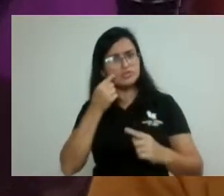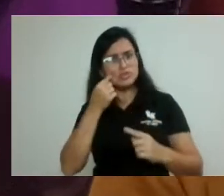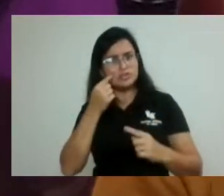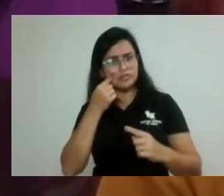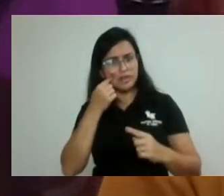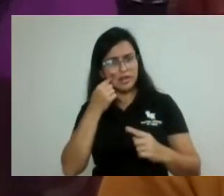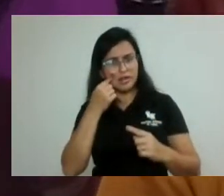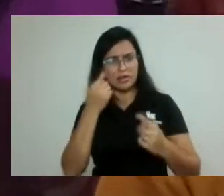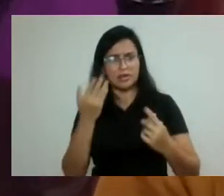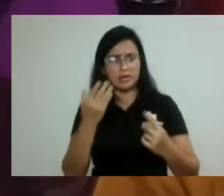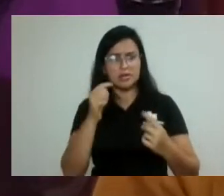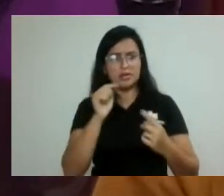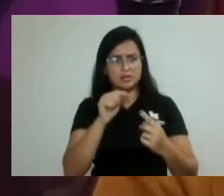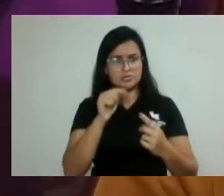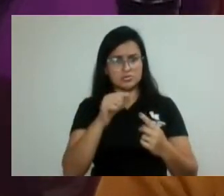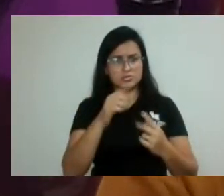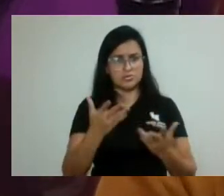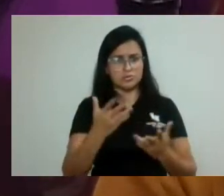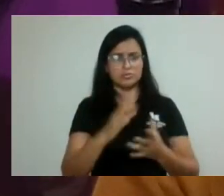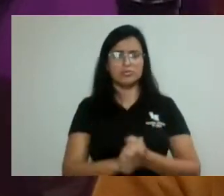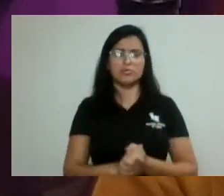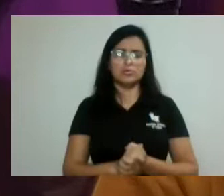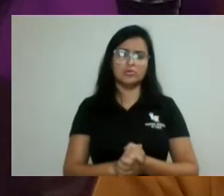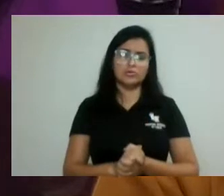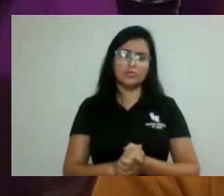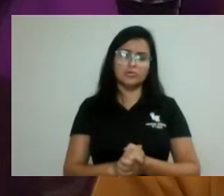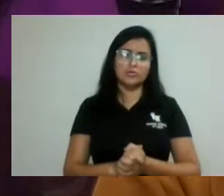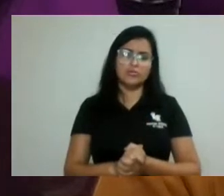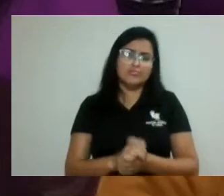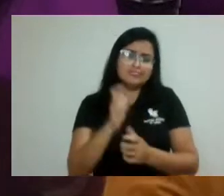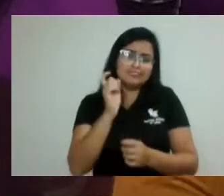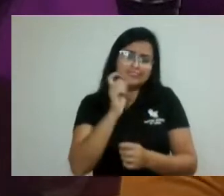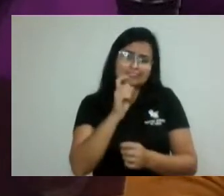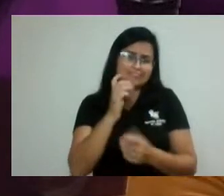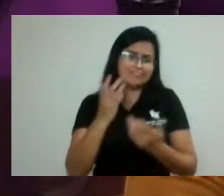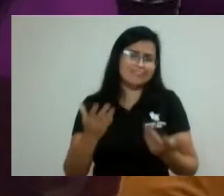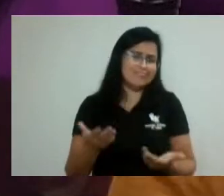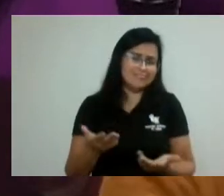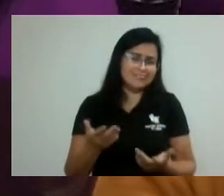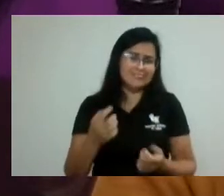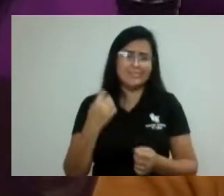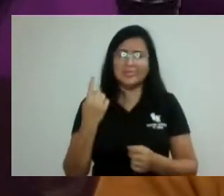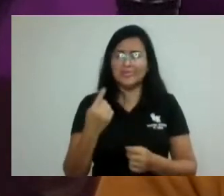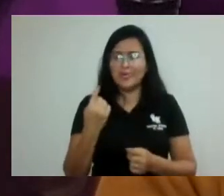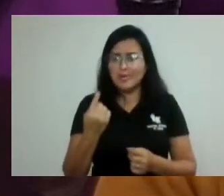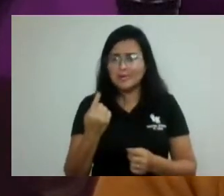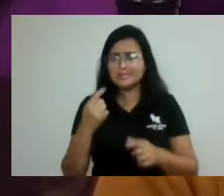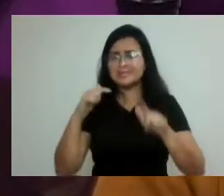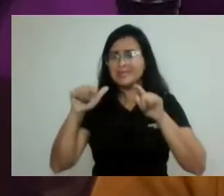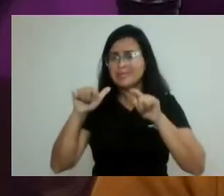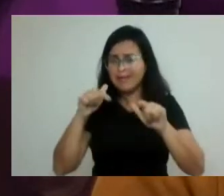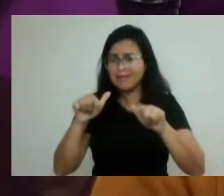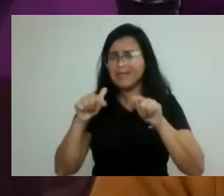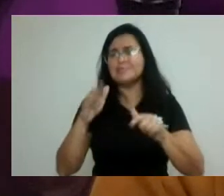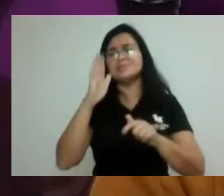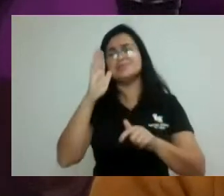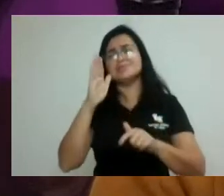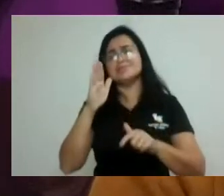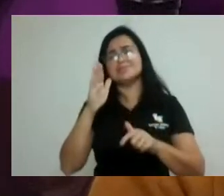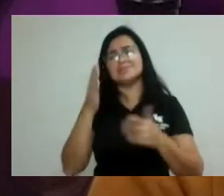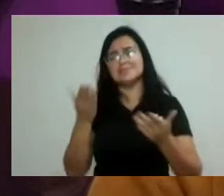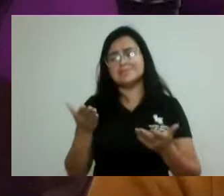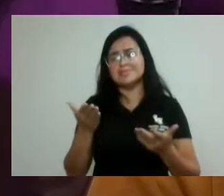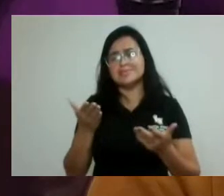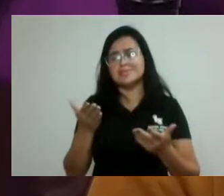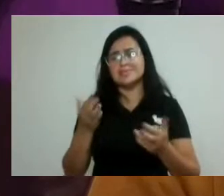é verdade também que a gente não trabalha em sala de aula, a gramática, forma culta, que é o que a